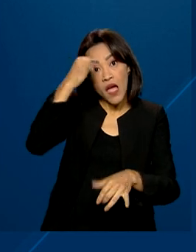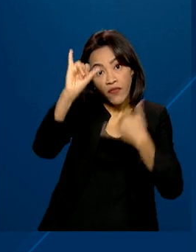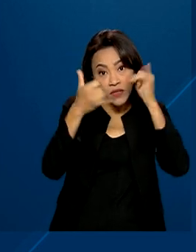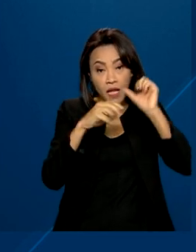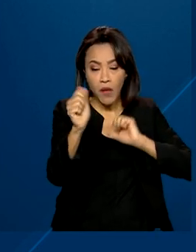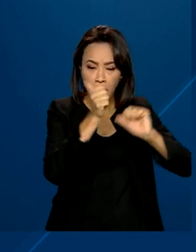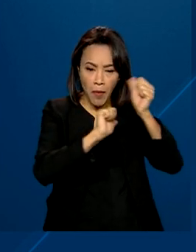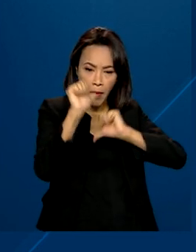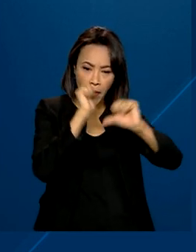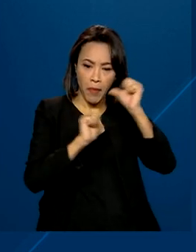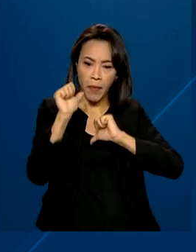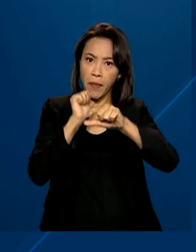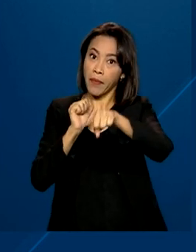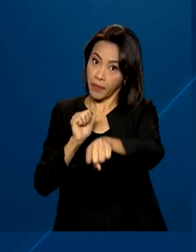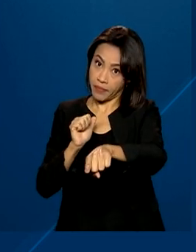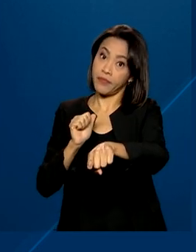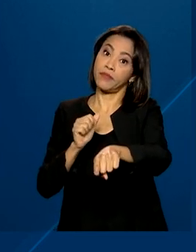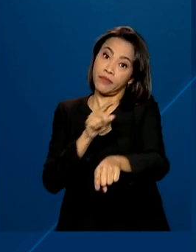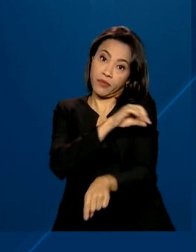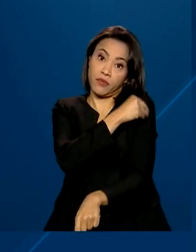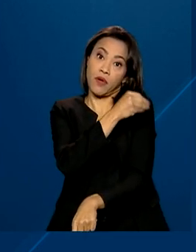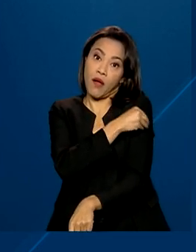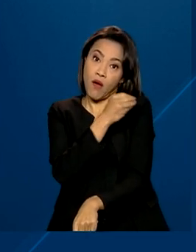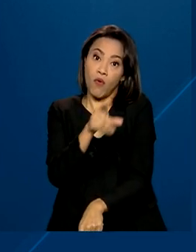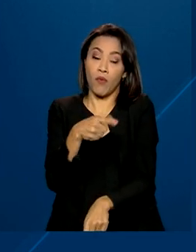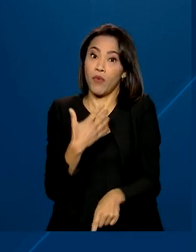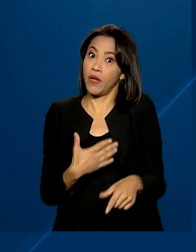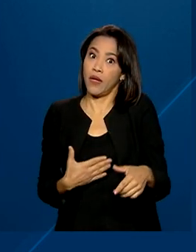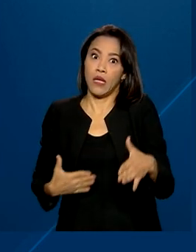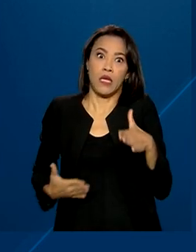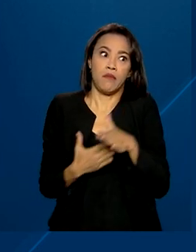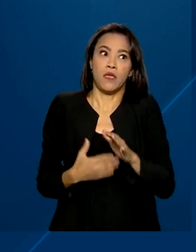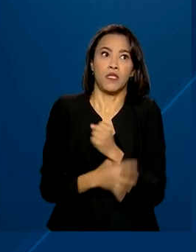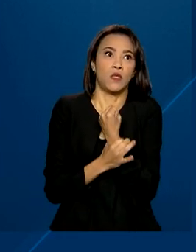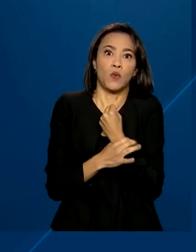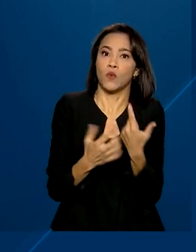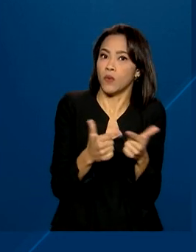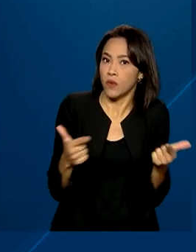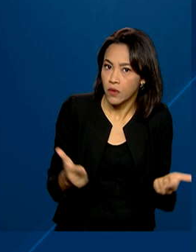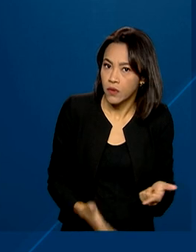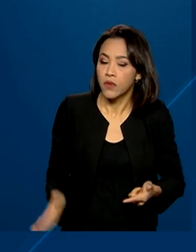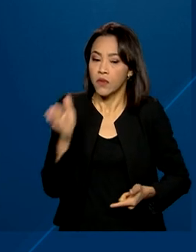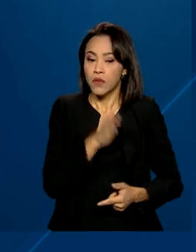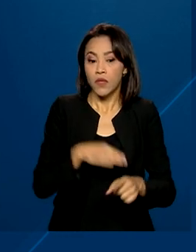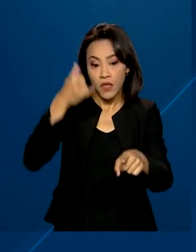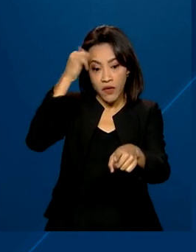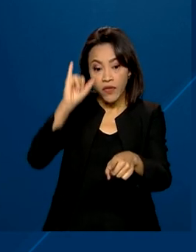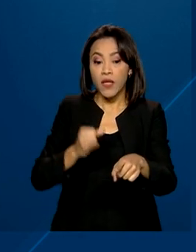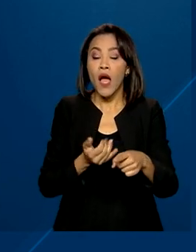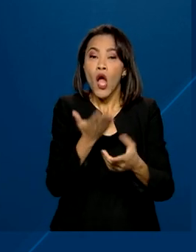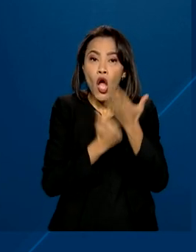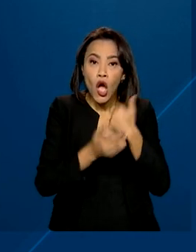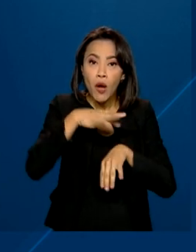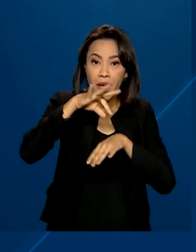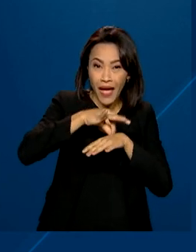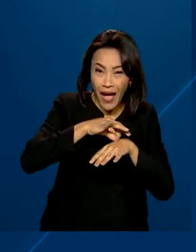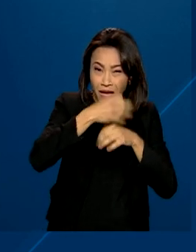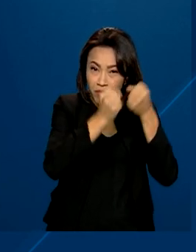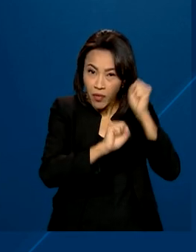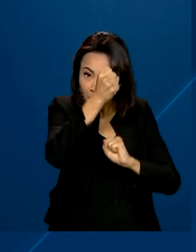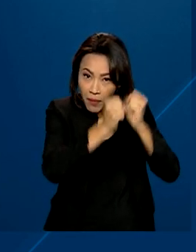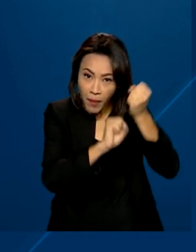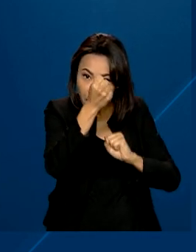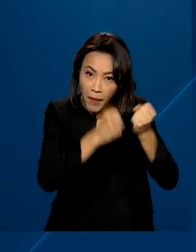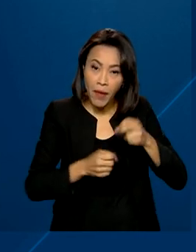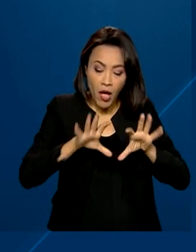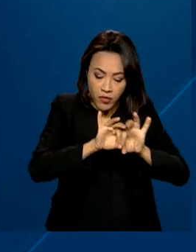e quantidade de bebida alcoólica, já que não há limite seguro de ingestão. E evitar o consumo de carnes processadas, como